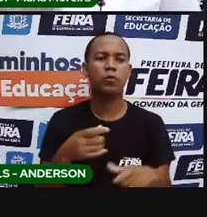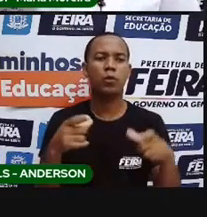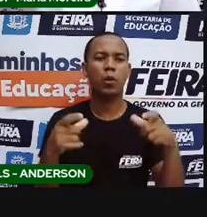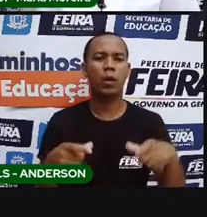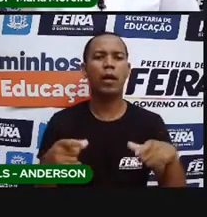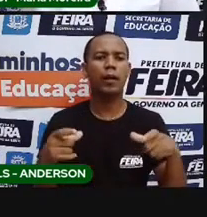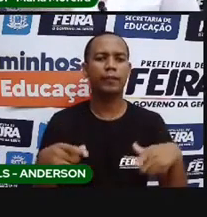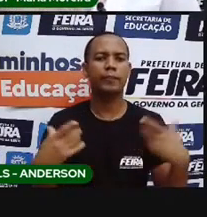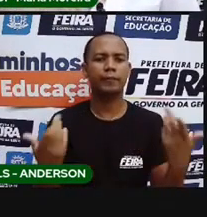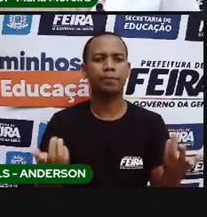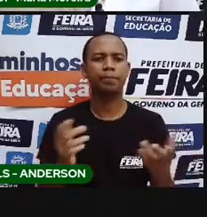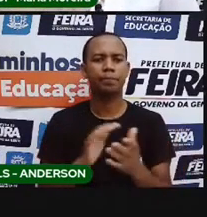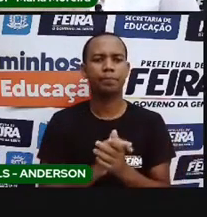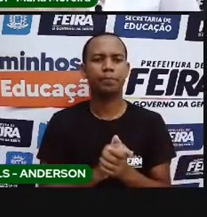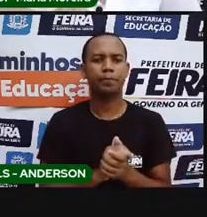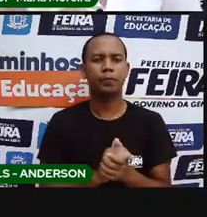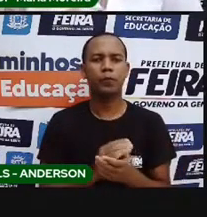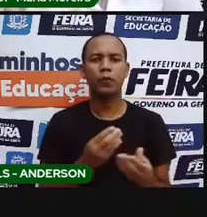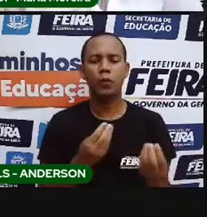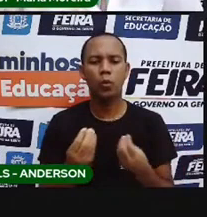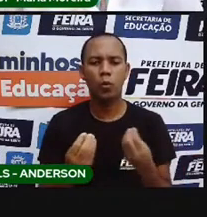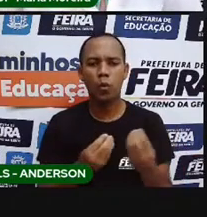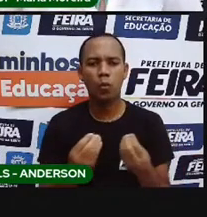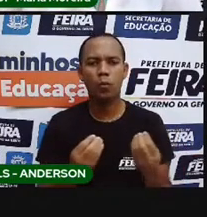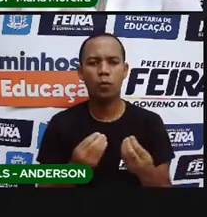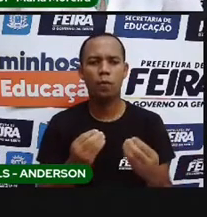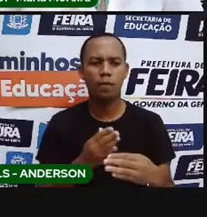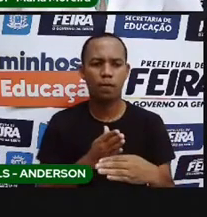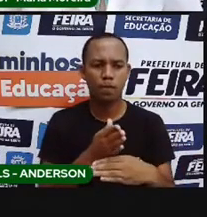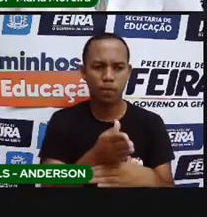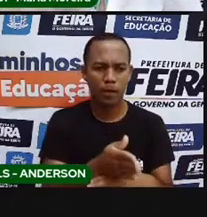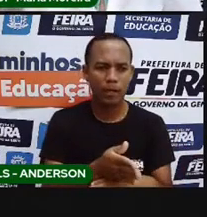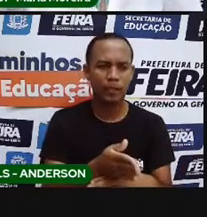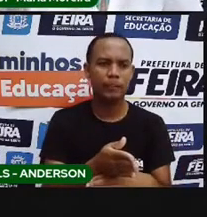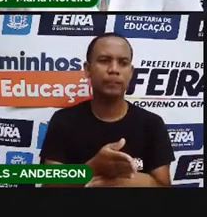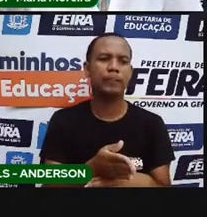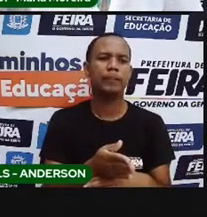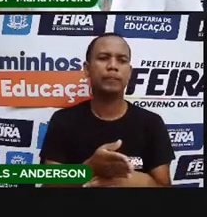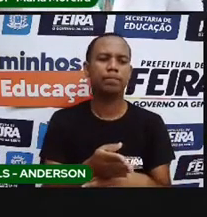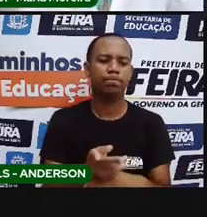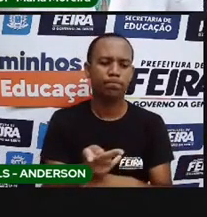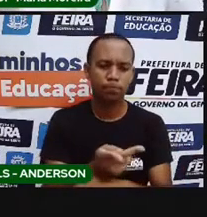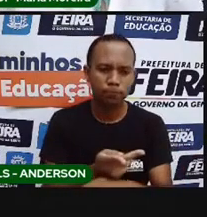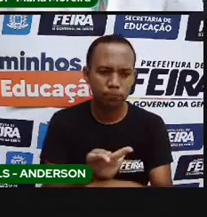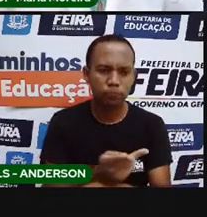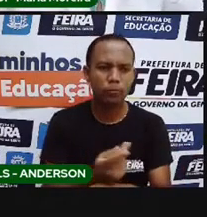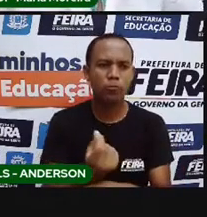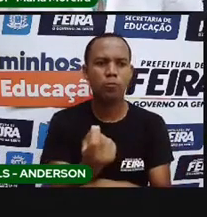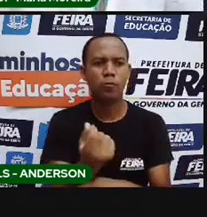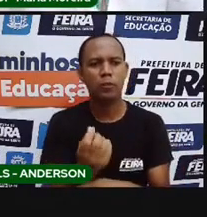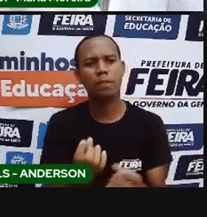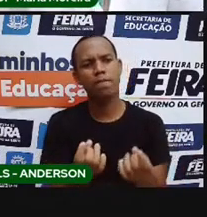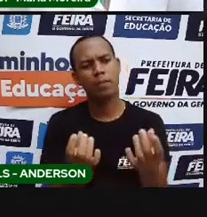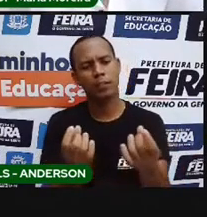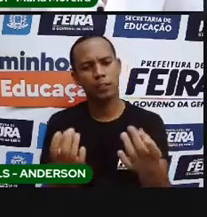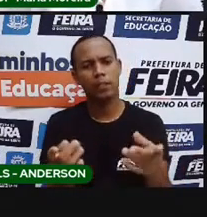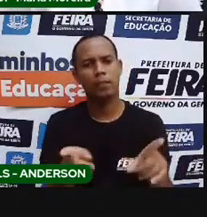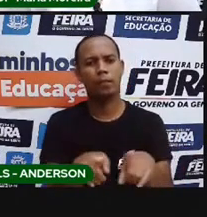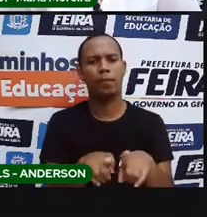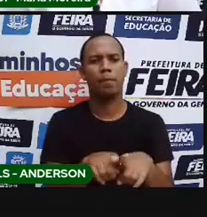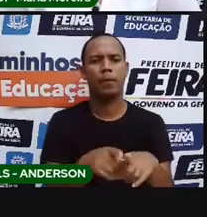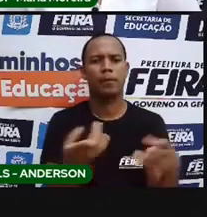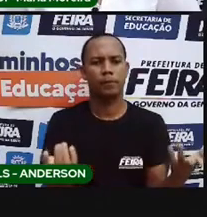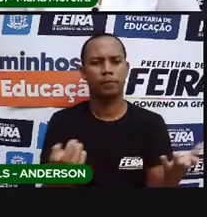olha, quando a gente dominar esses lugares, a gente começa a explorar e vender o que tem lá para a gente conseguir o quê? Mais dinheiro. Bom,